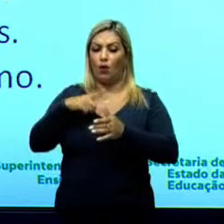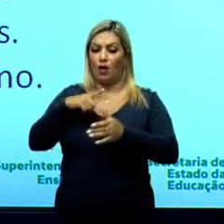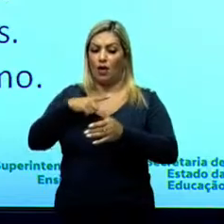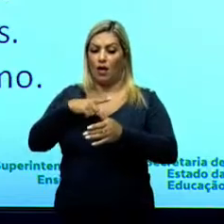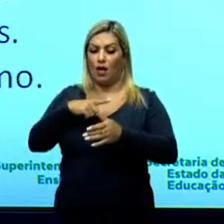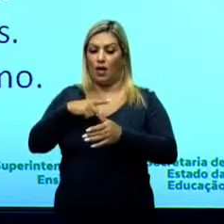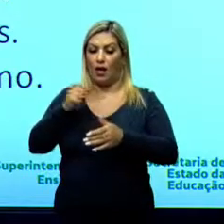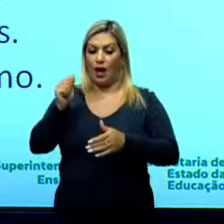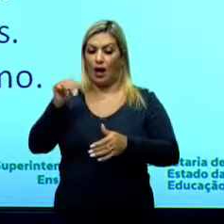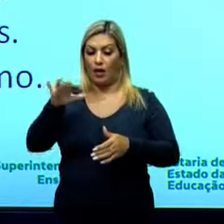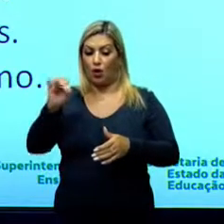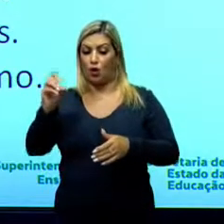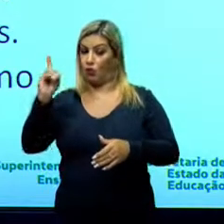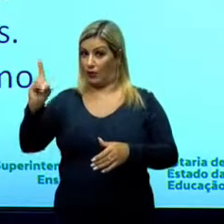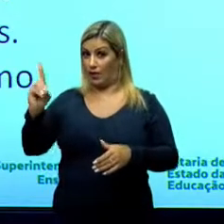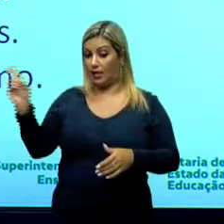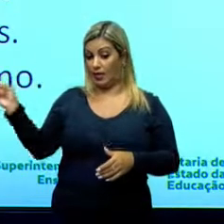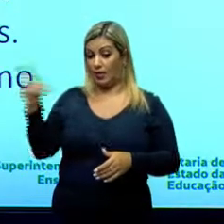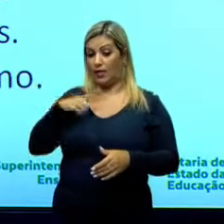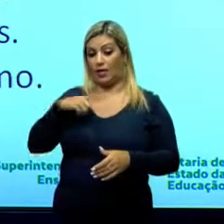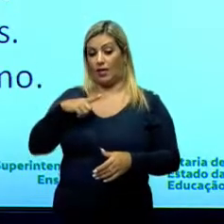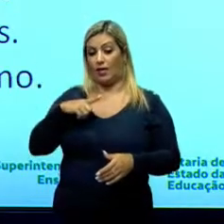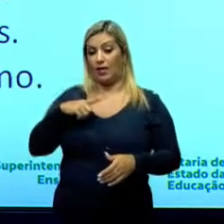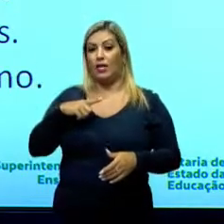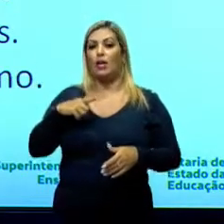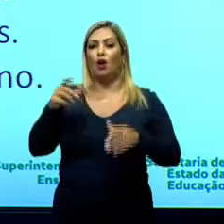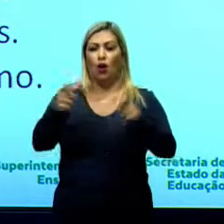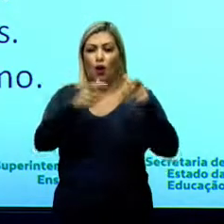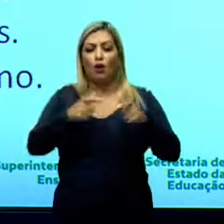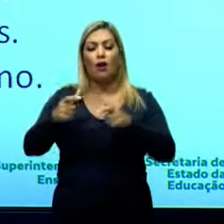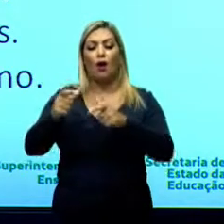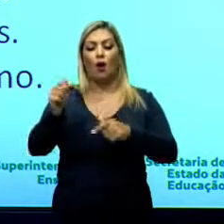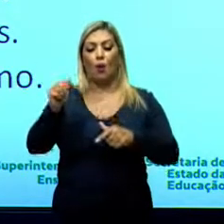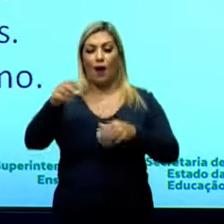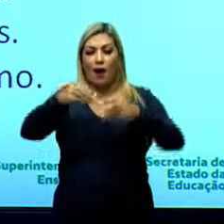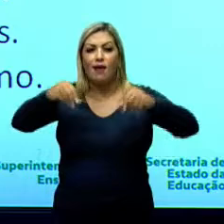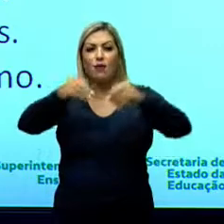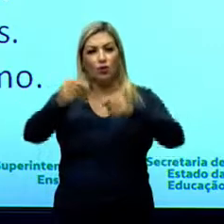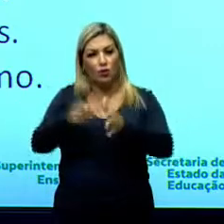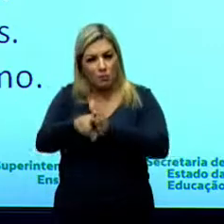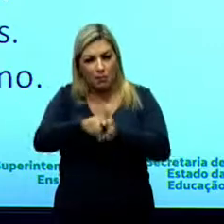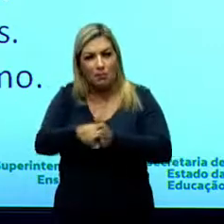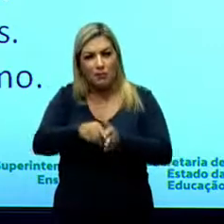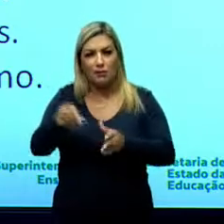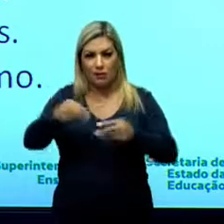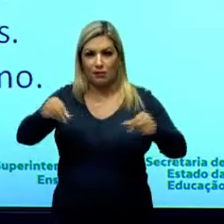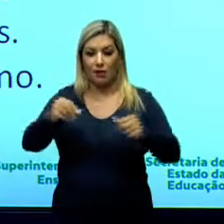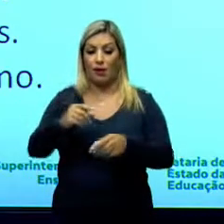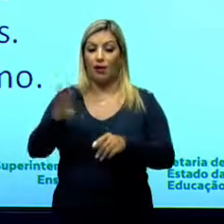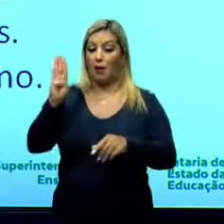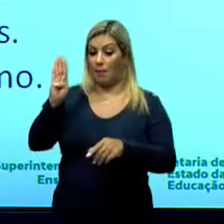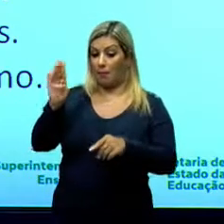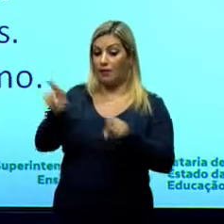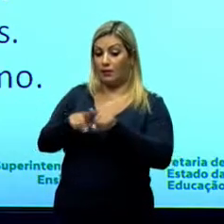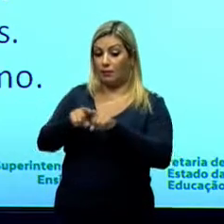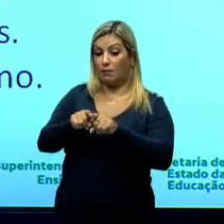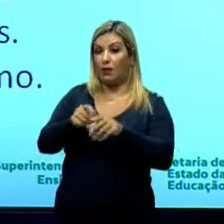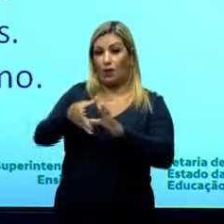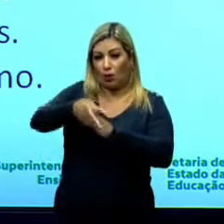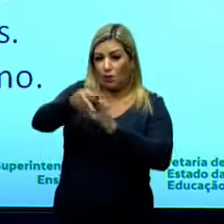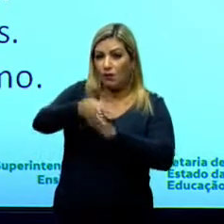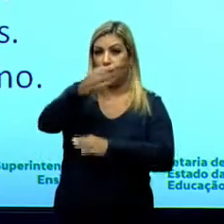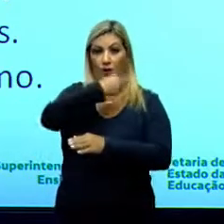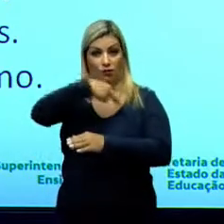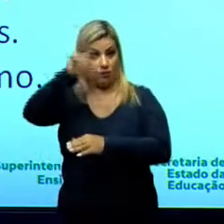esse é um ponto muito importante para a humanidade. A gente vai ter ali, falando também lá na letra B, promover a conversão religiosa.